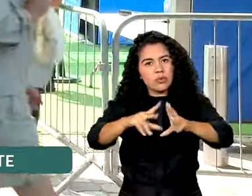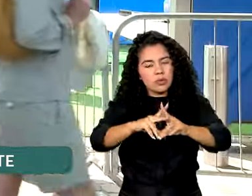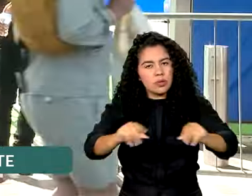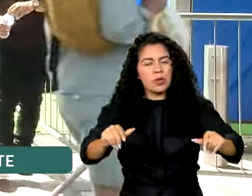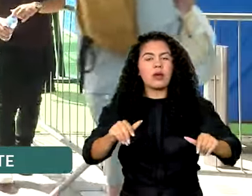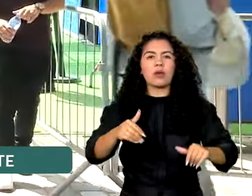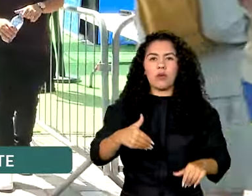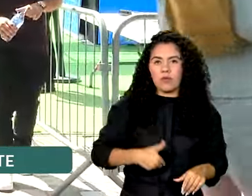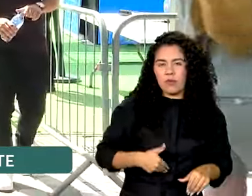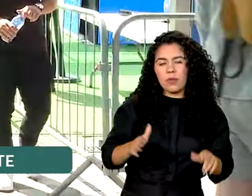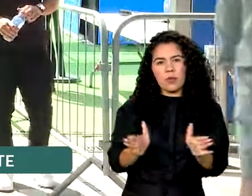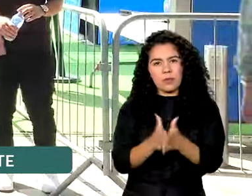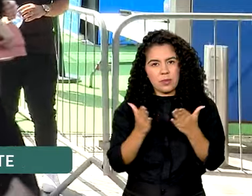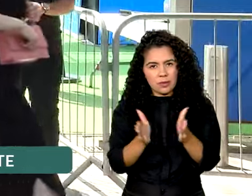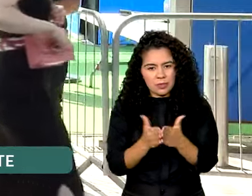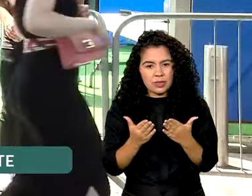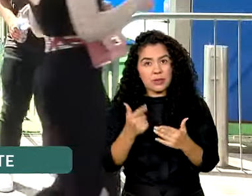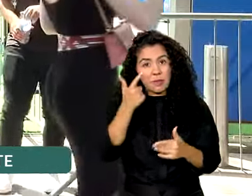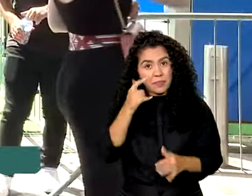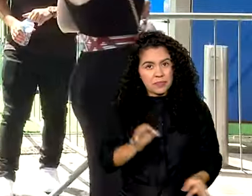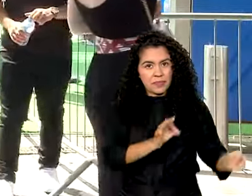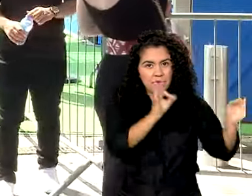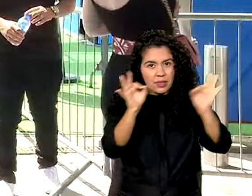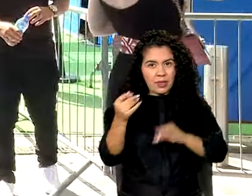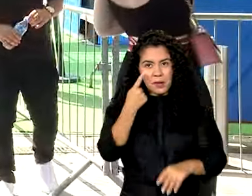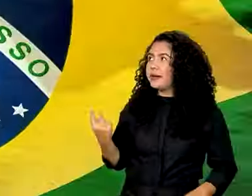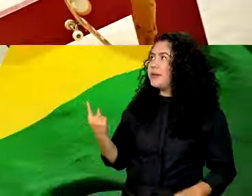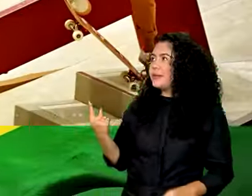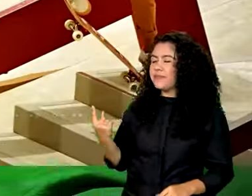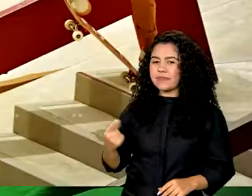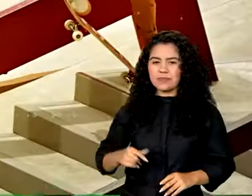estruturada pelo Brasil para o G20. Acompanhe aí na reportagem.